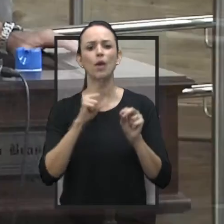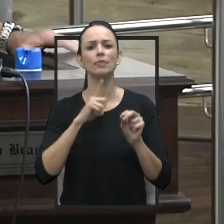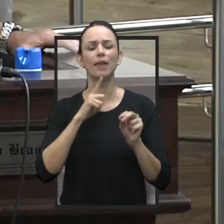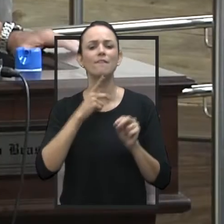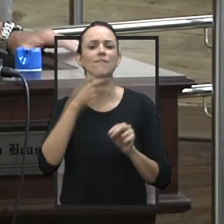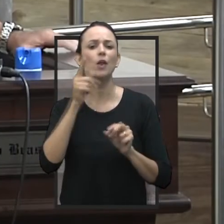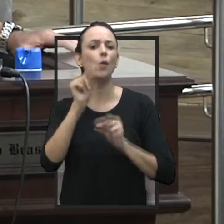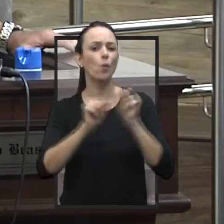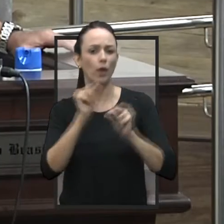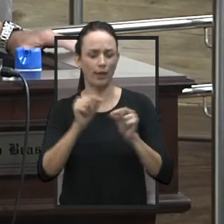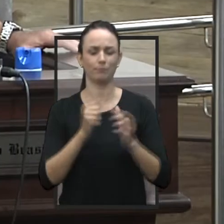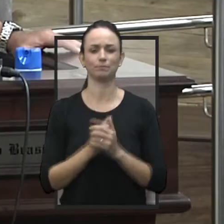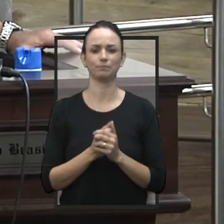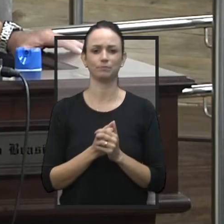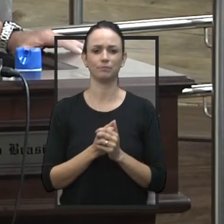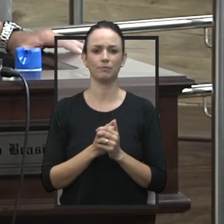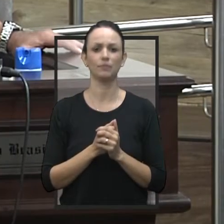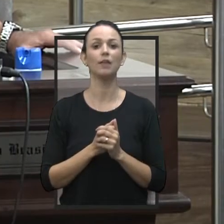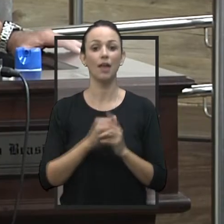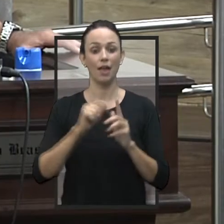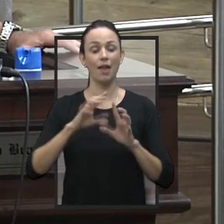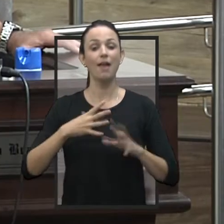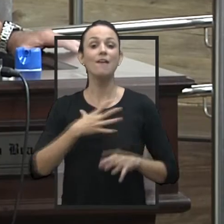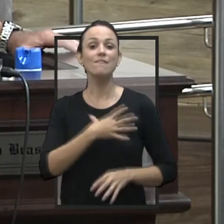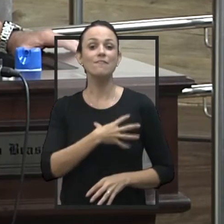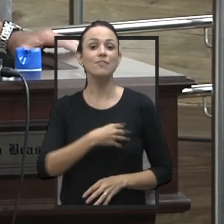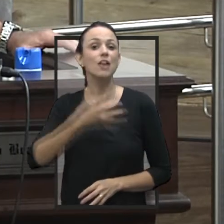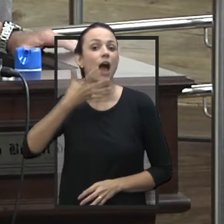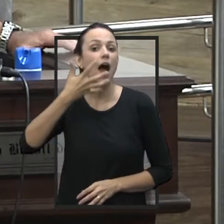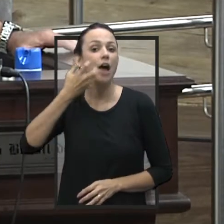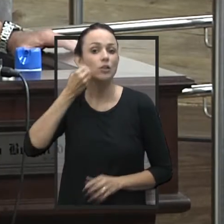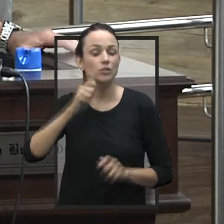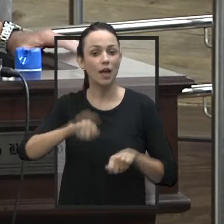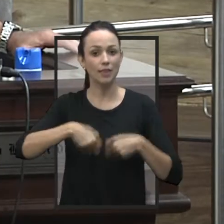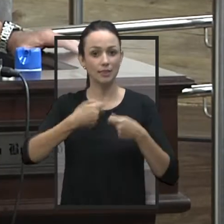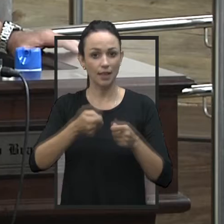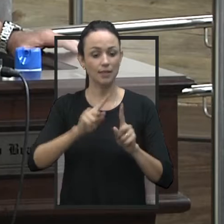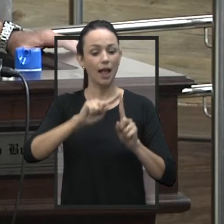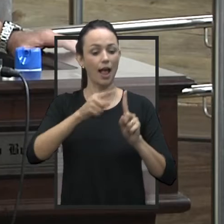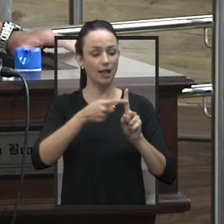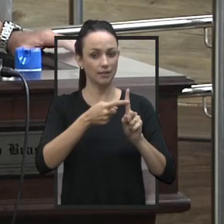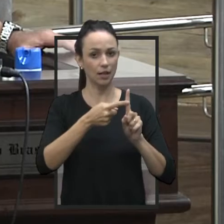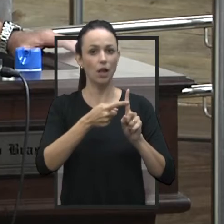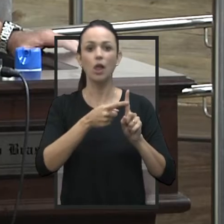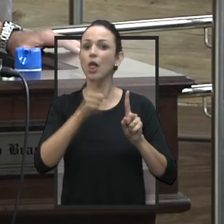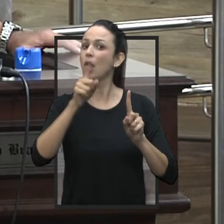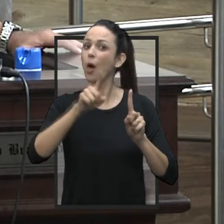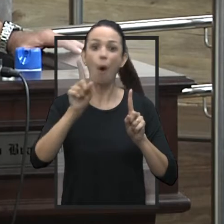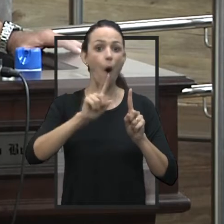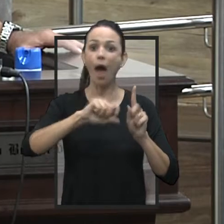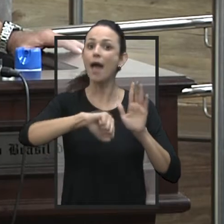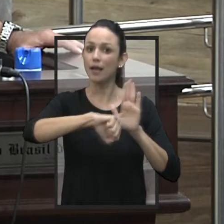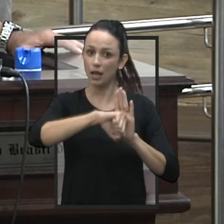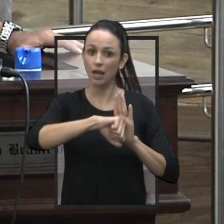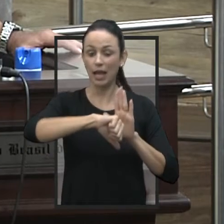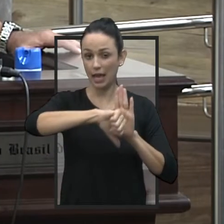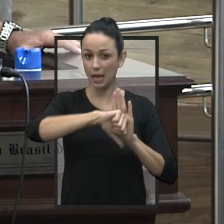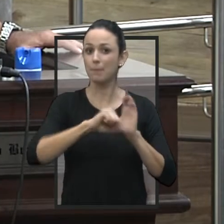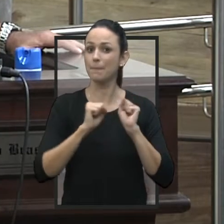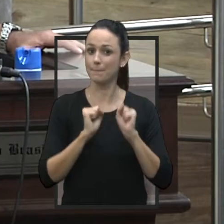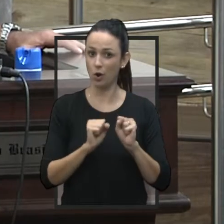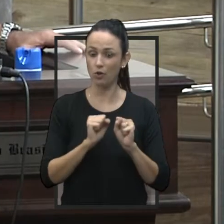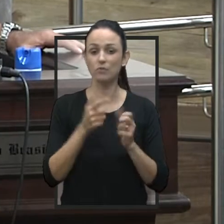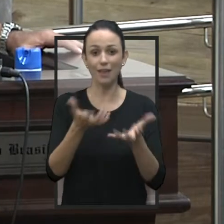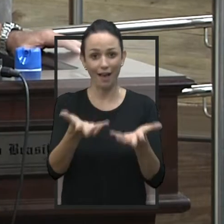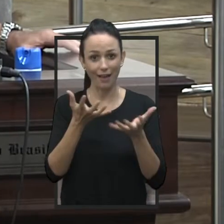contendo os seguintes dizeres A entrega de filho para adoção, mesmo durante a gravidez, não é crime. Caso